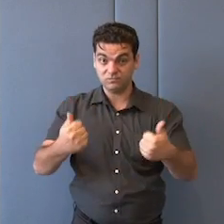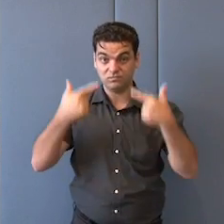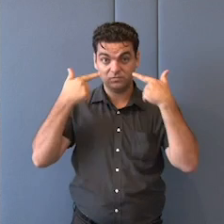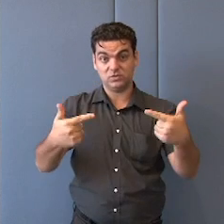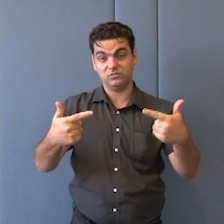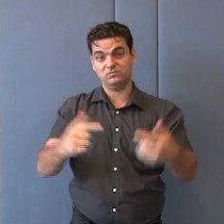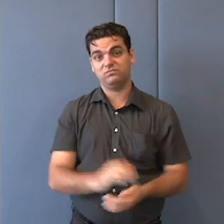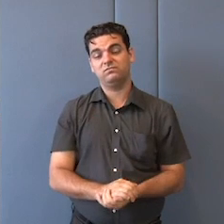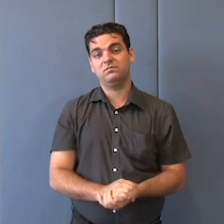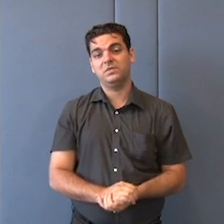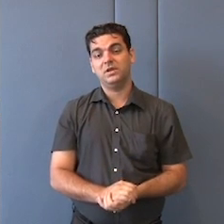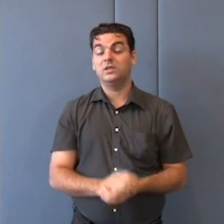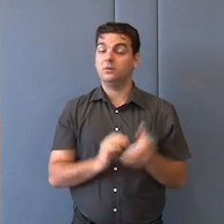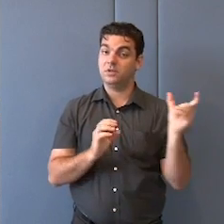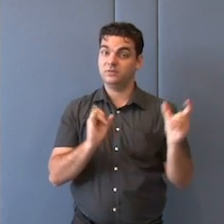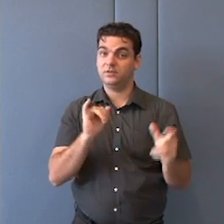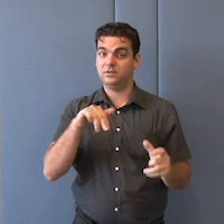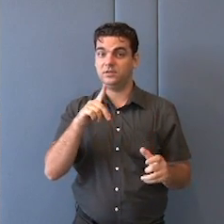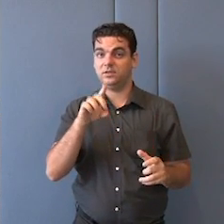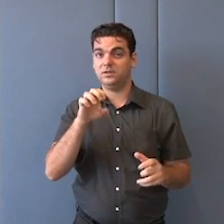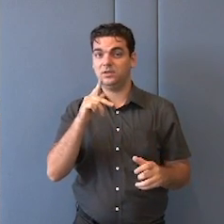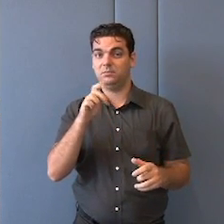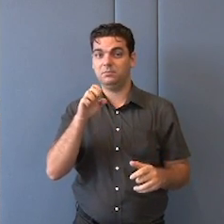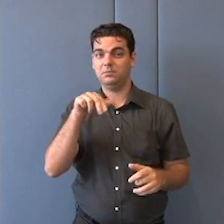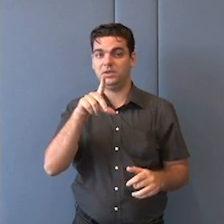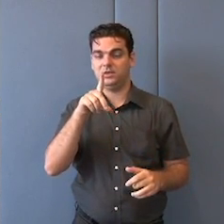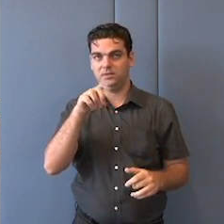Então, independência. Independência, portanto, da nação.